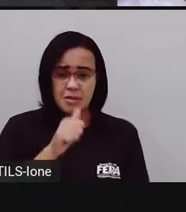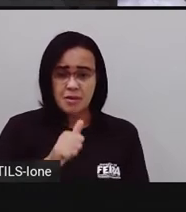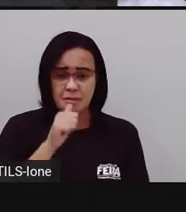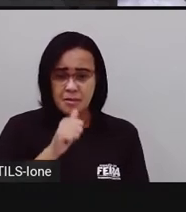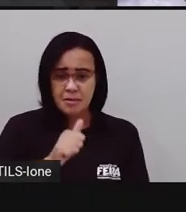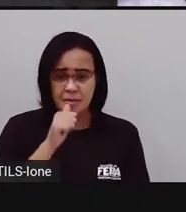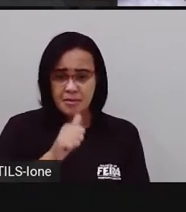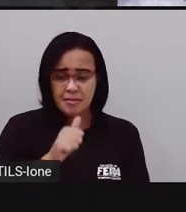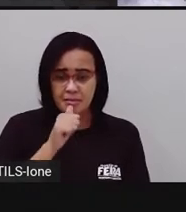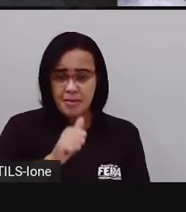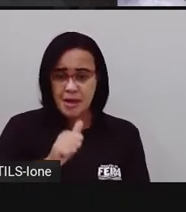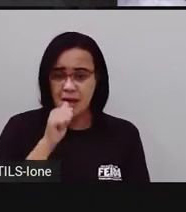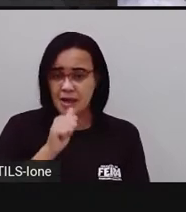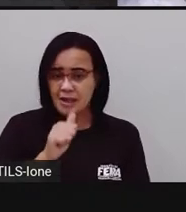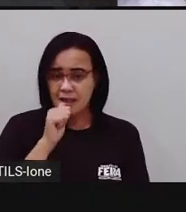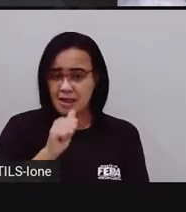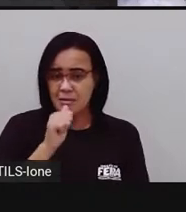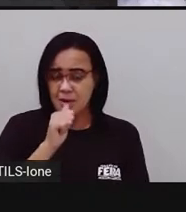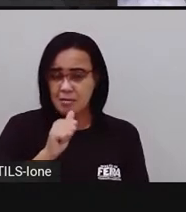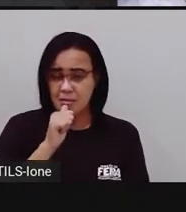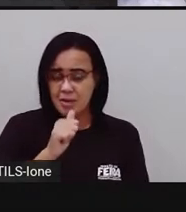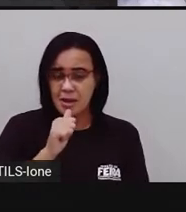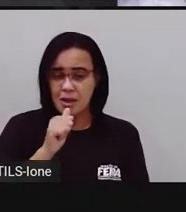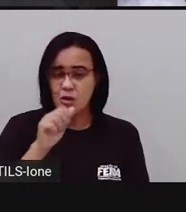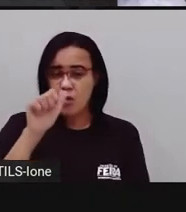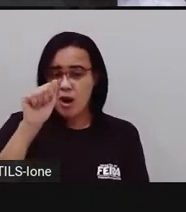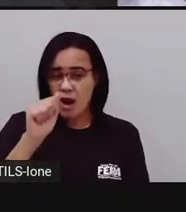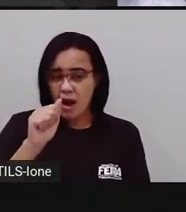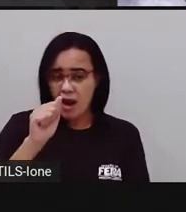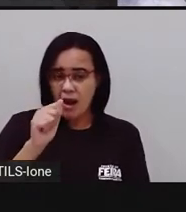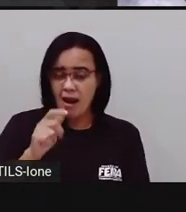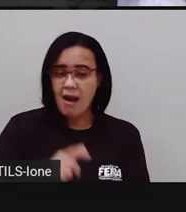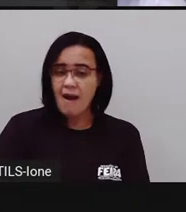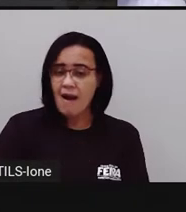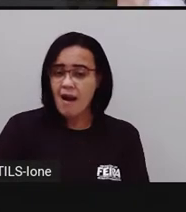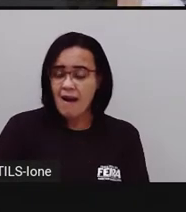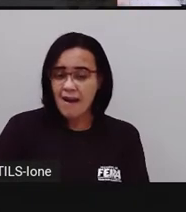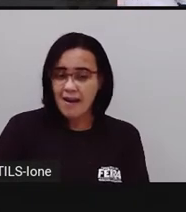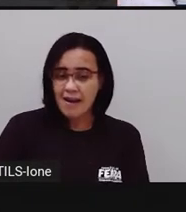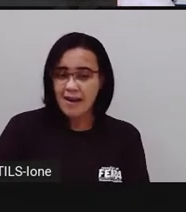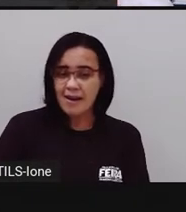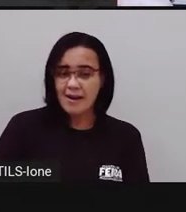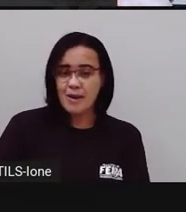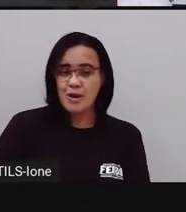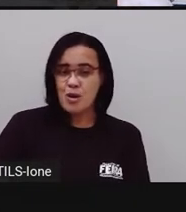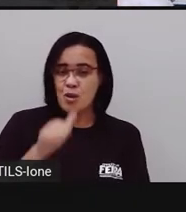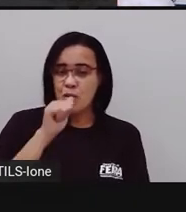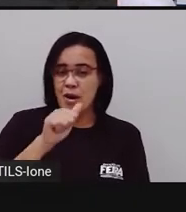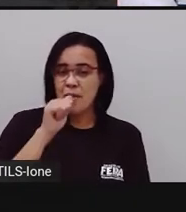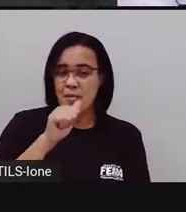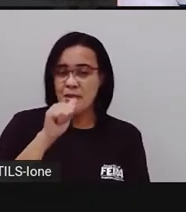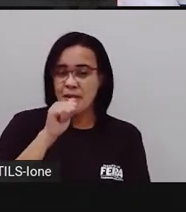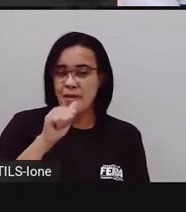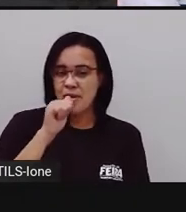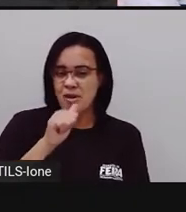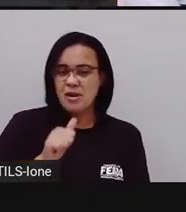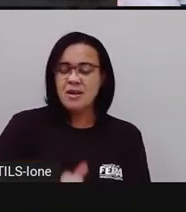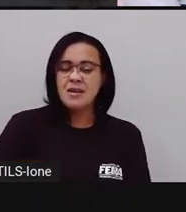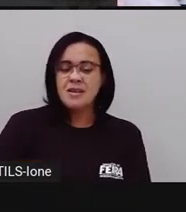Que nasceu da cabra, que bebeu o quê? O é que o cabrito bebeu?